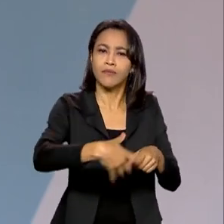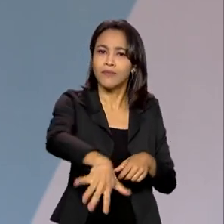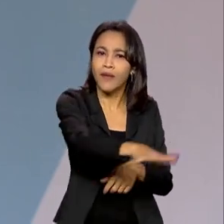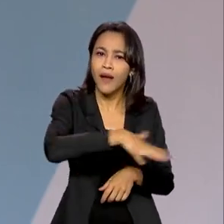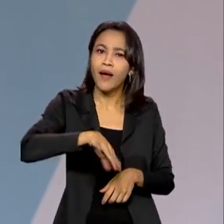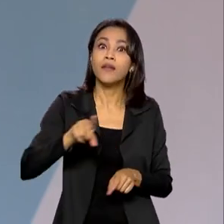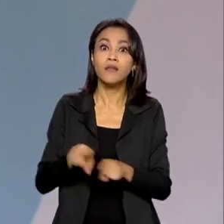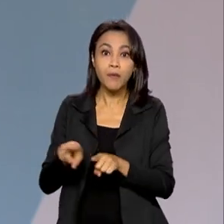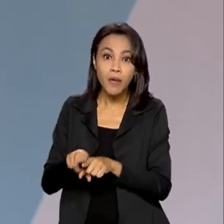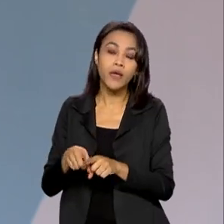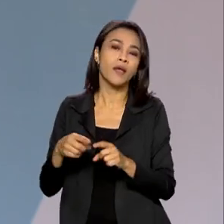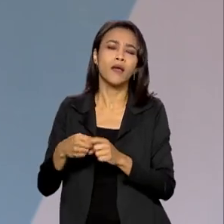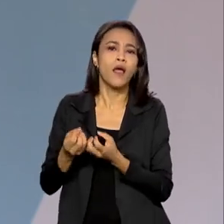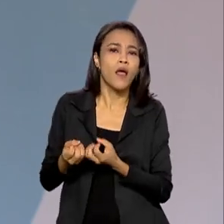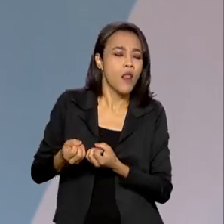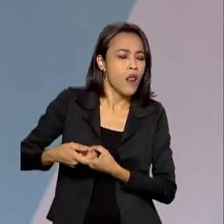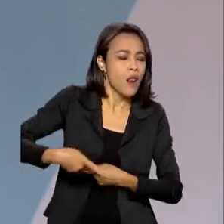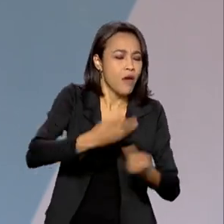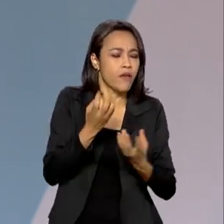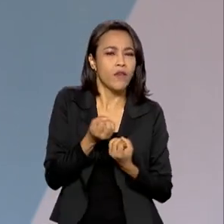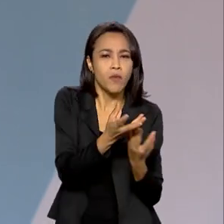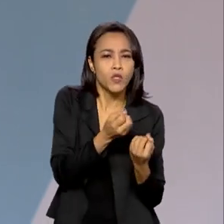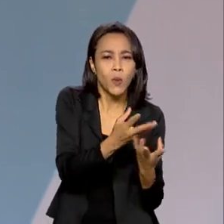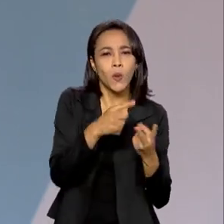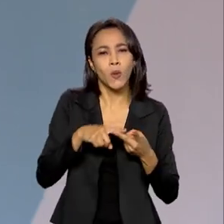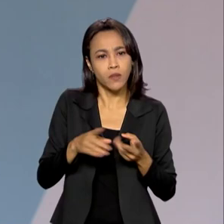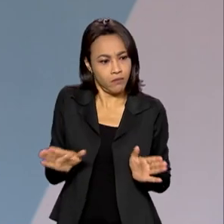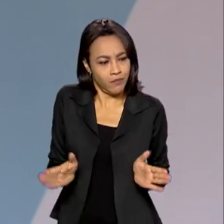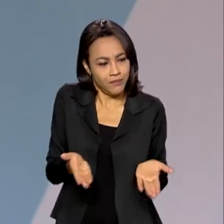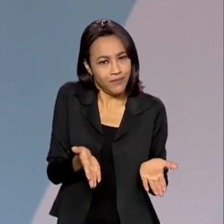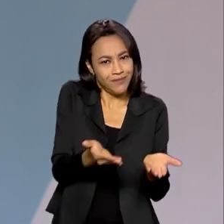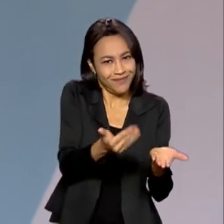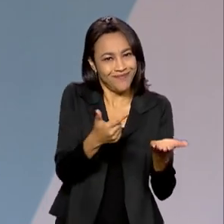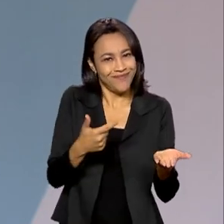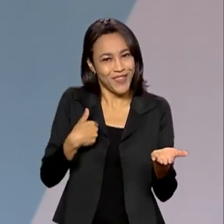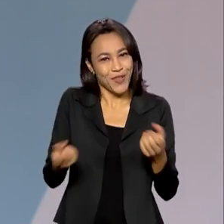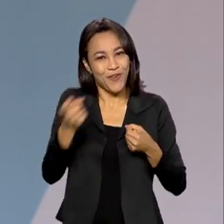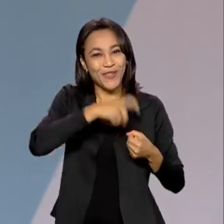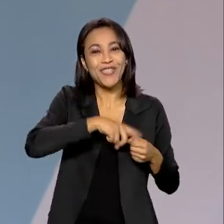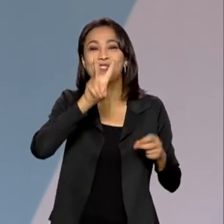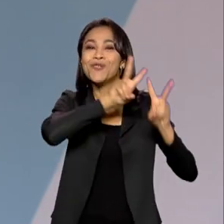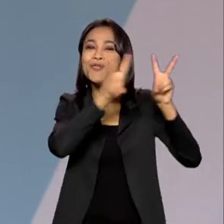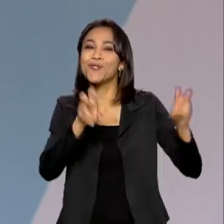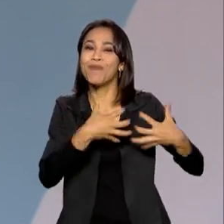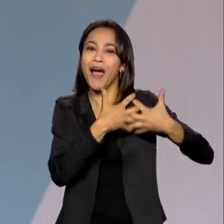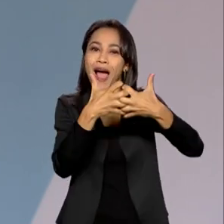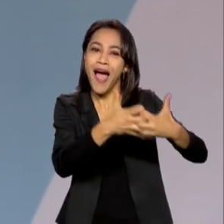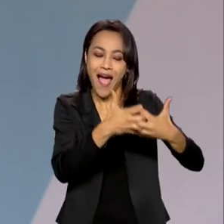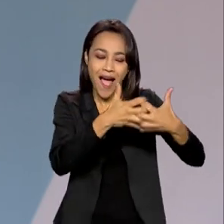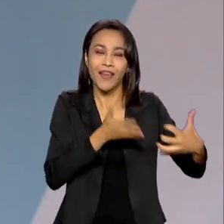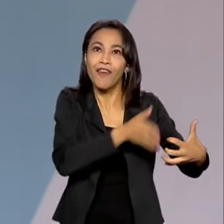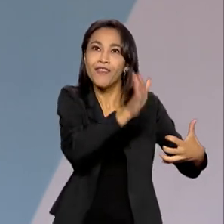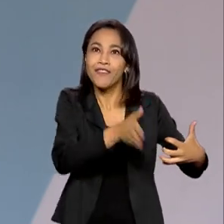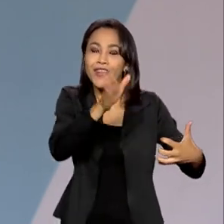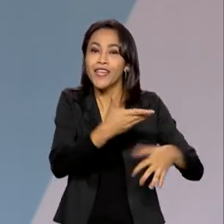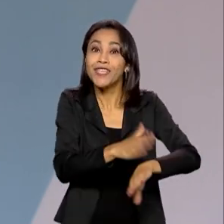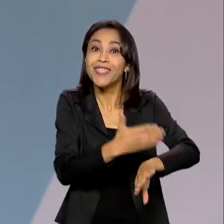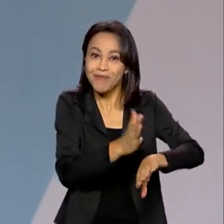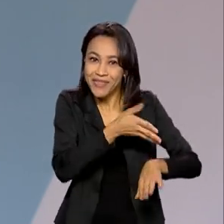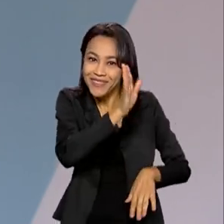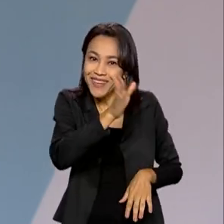elevar mais informação, mais incentivo. Estou retomando a história da carreta agro, que associado, então, a